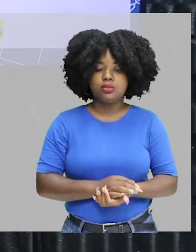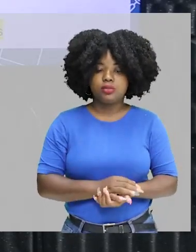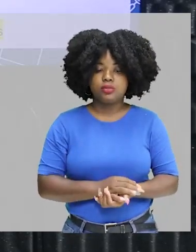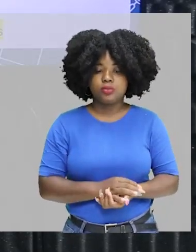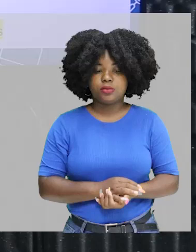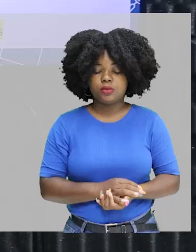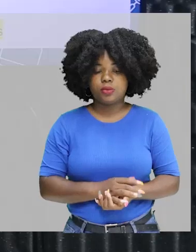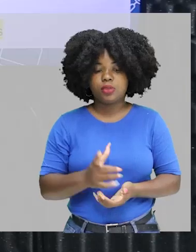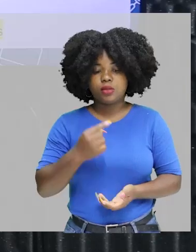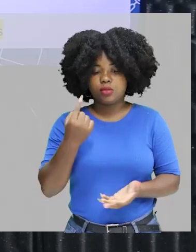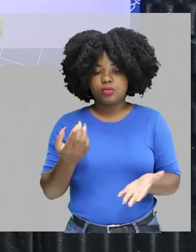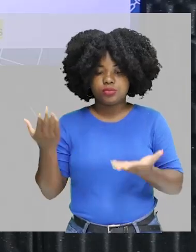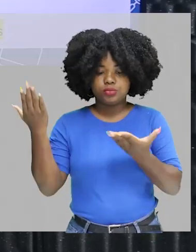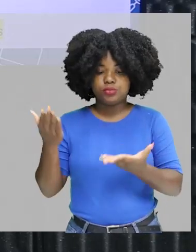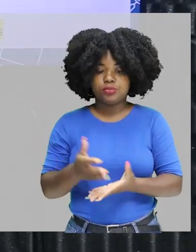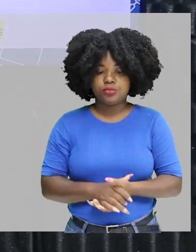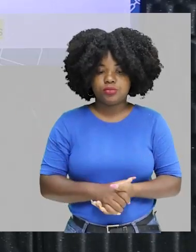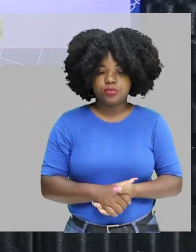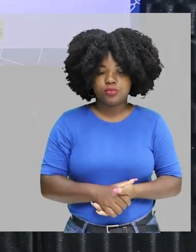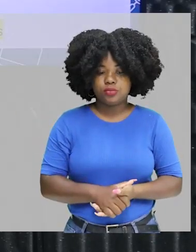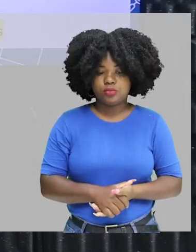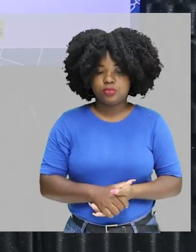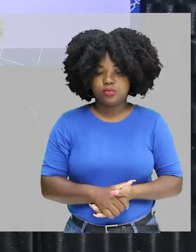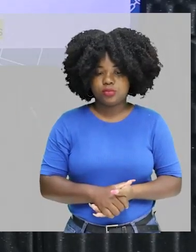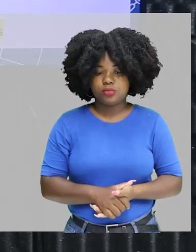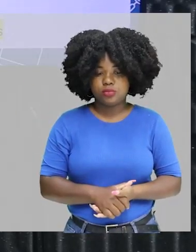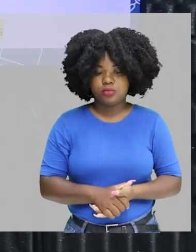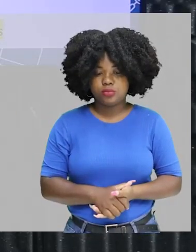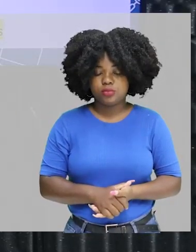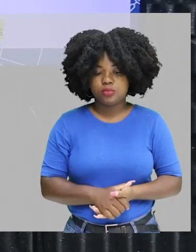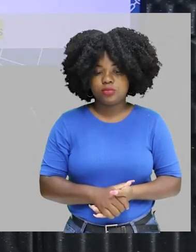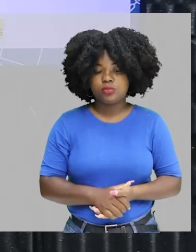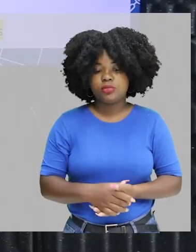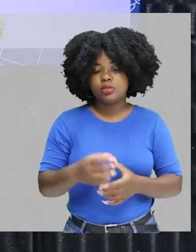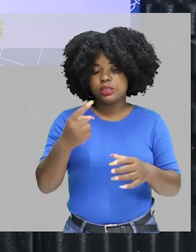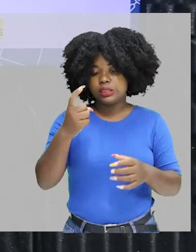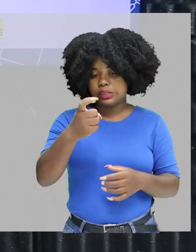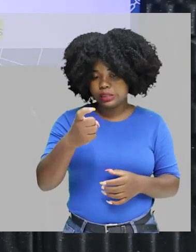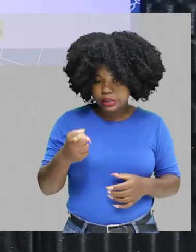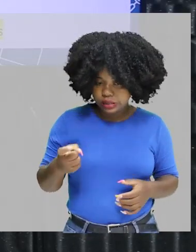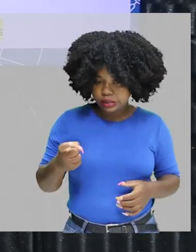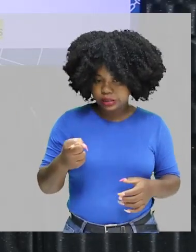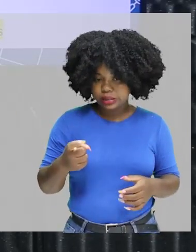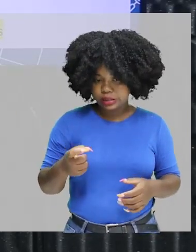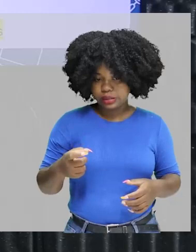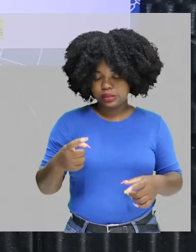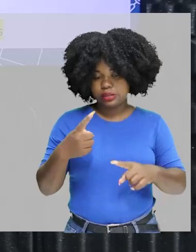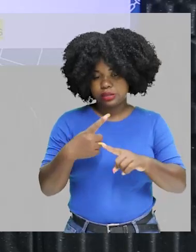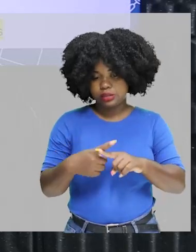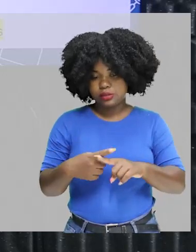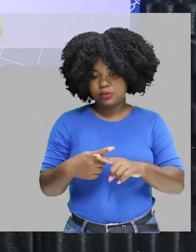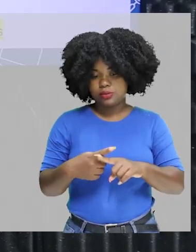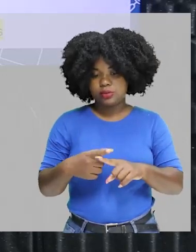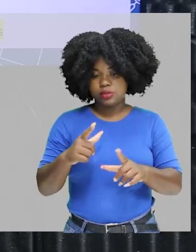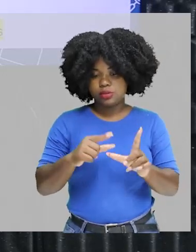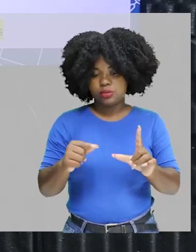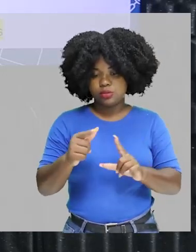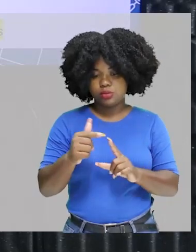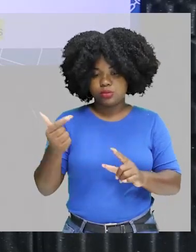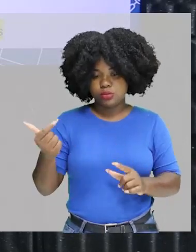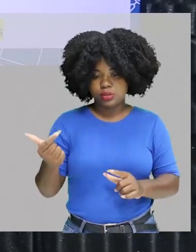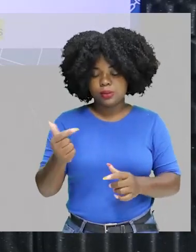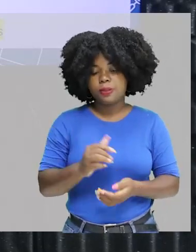Então, 4 vezes 1, 4, que vai ser igual a x vezes o log de 2,